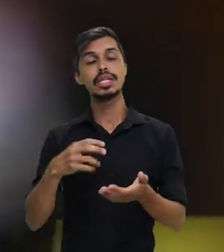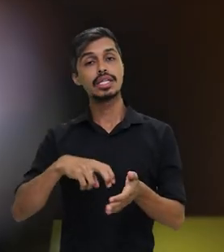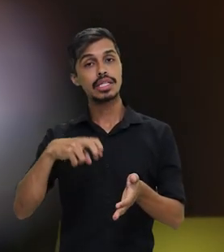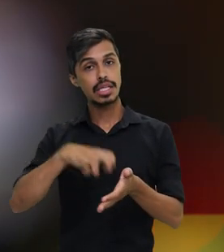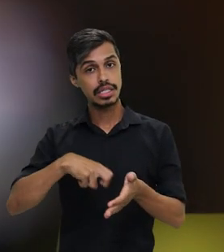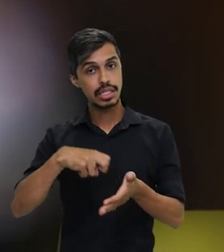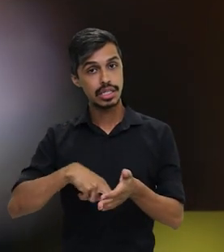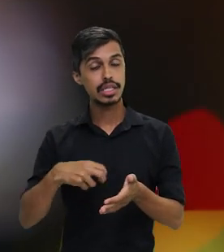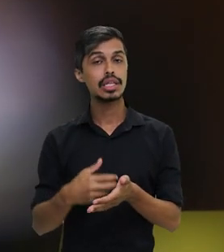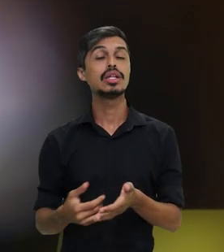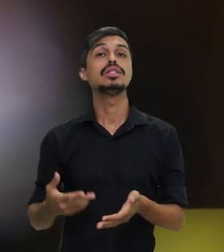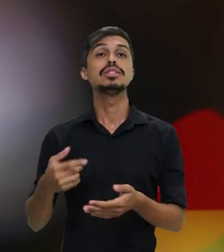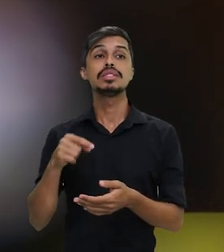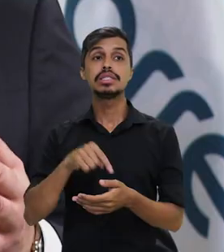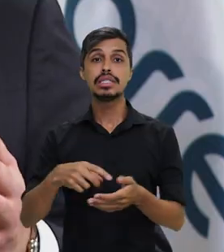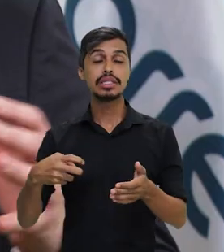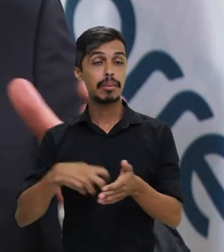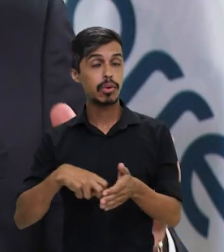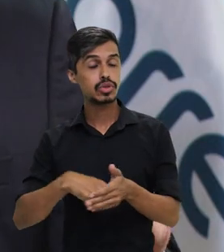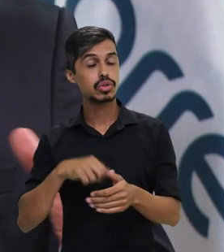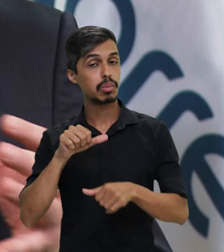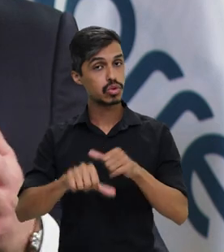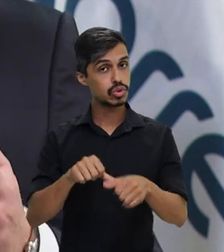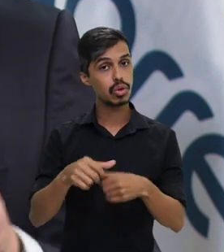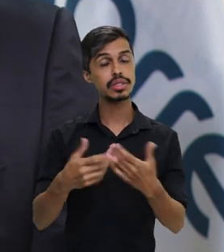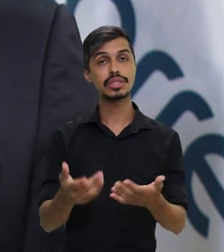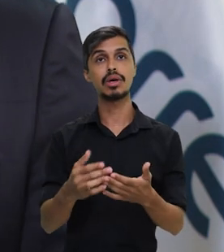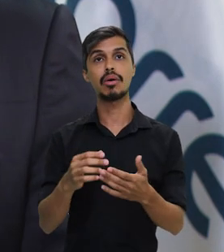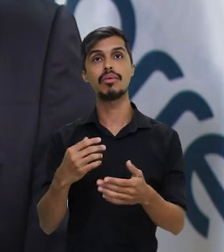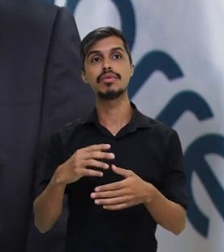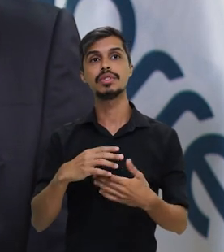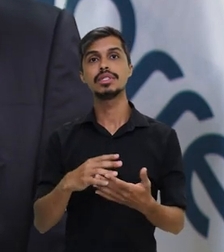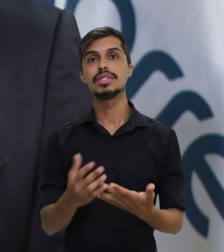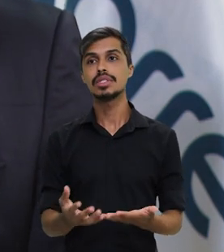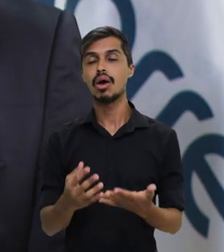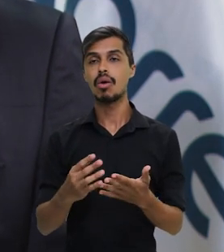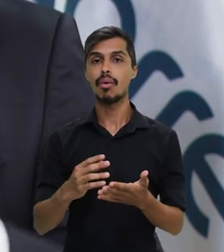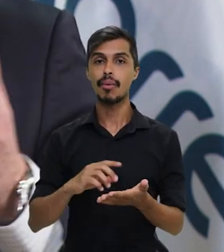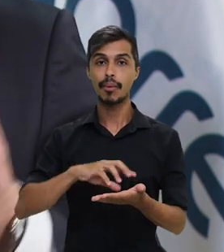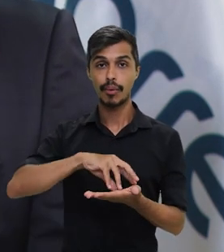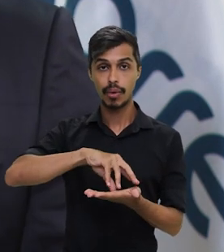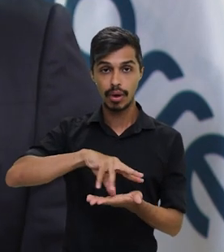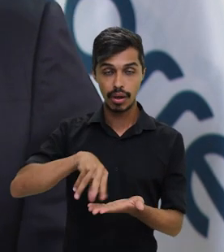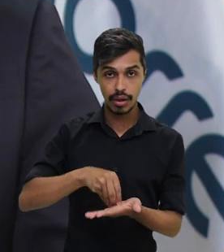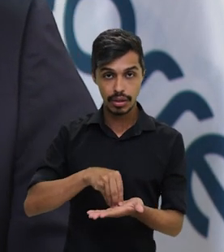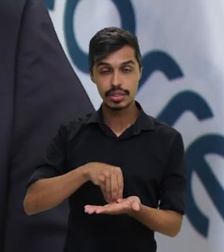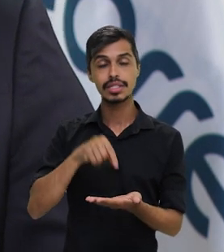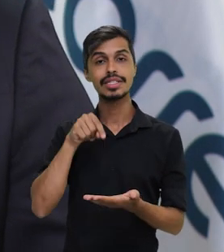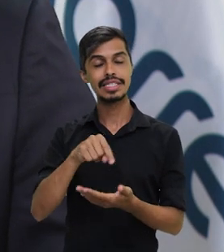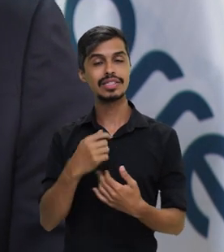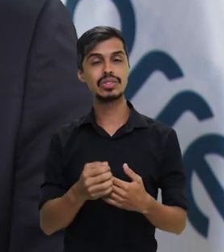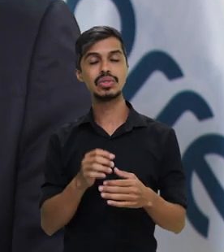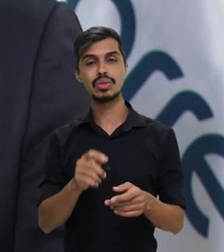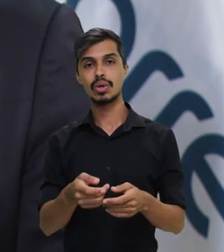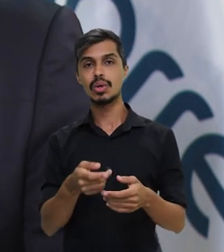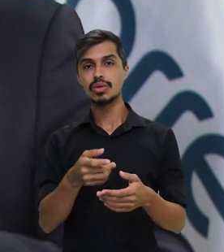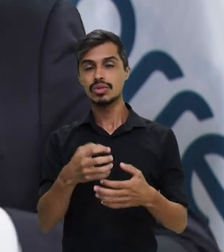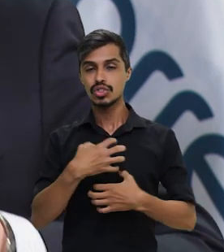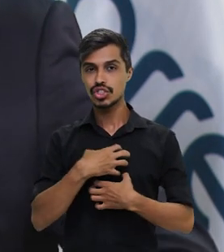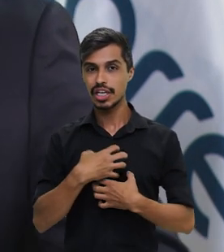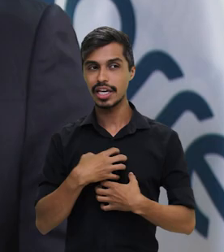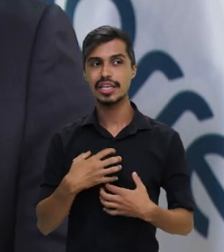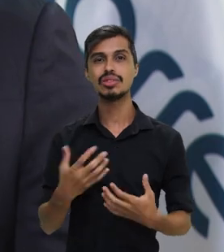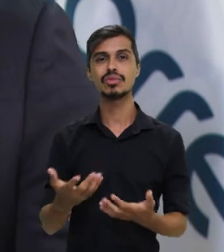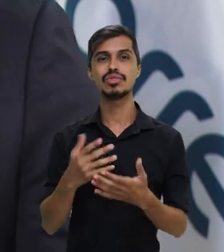tributo por parte da Receita Federal. Então, isso acabou gerando, no nosso centro grande internacional, que é Curitiba,